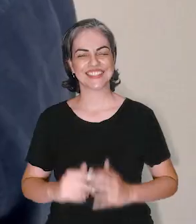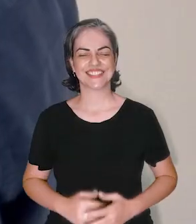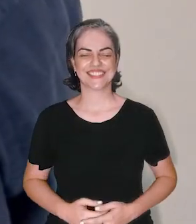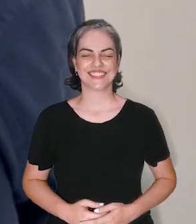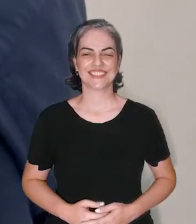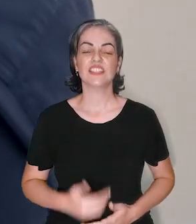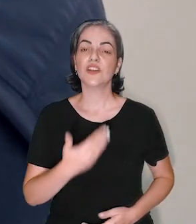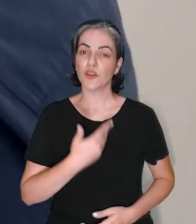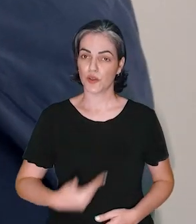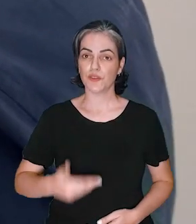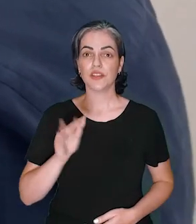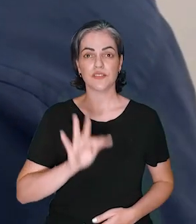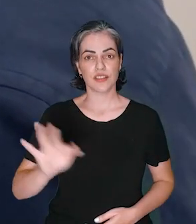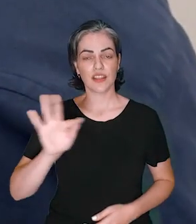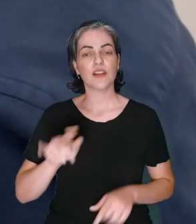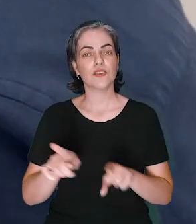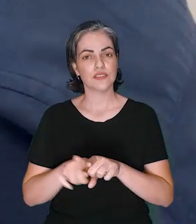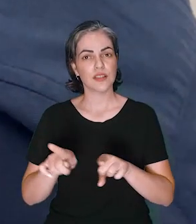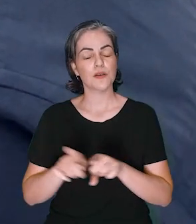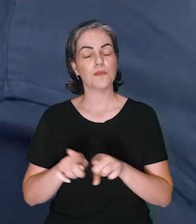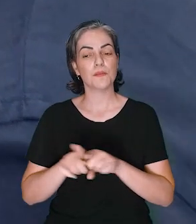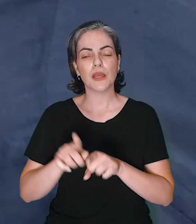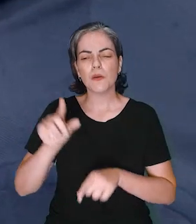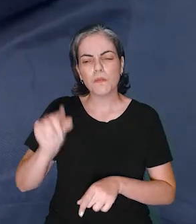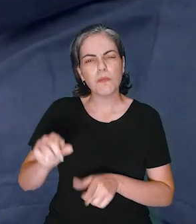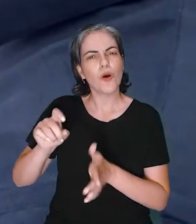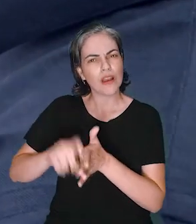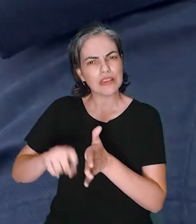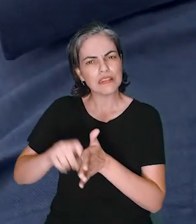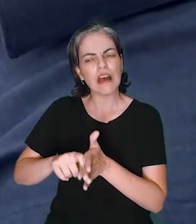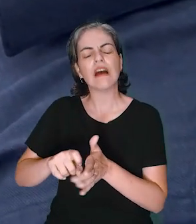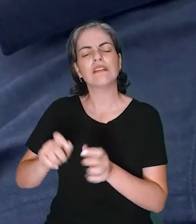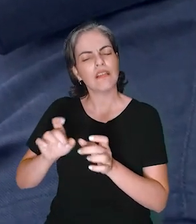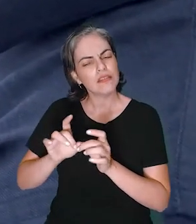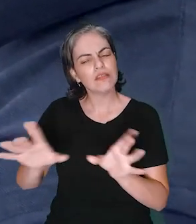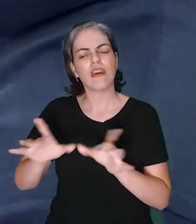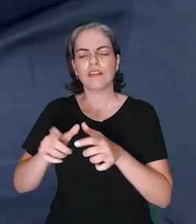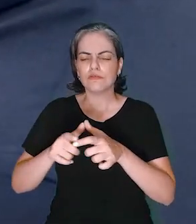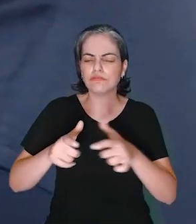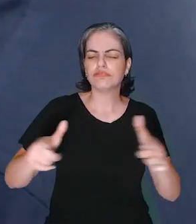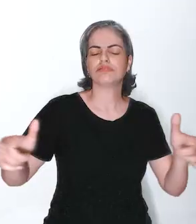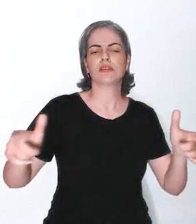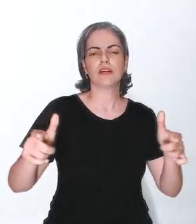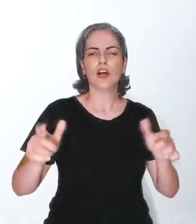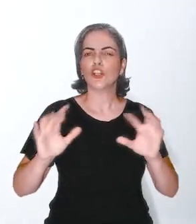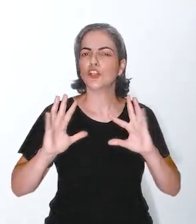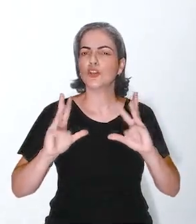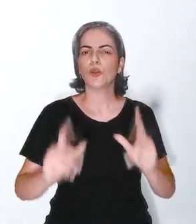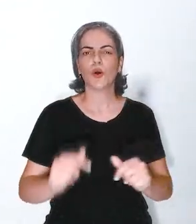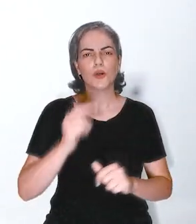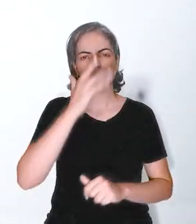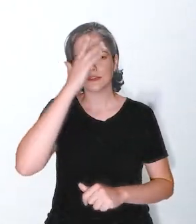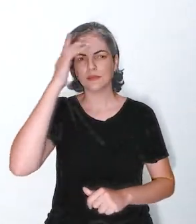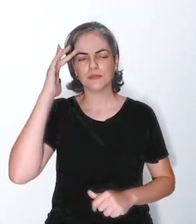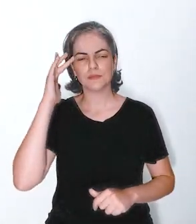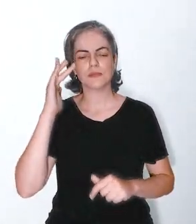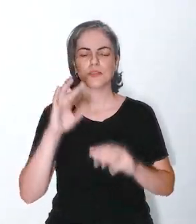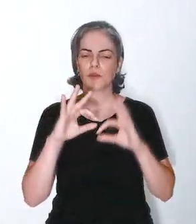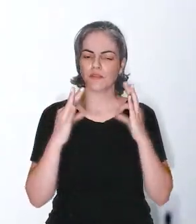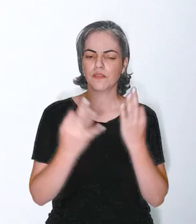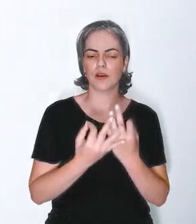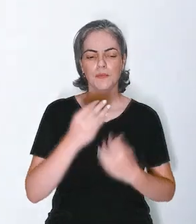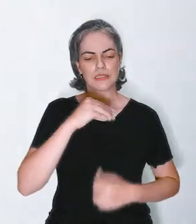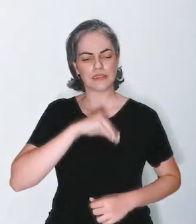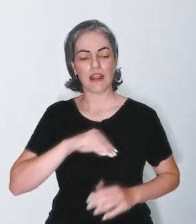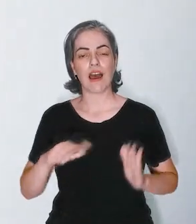O governo federal também vai estender as menores taxas de juros da história do FGTS a todos os mutuários com renda